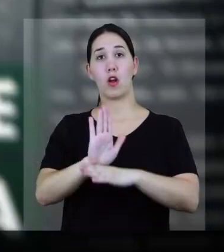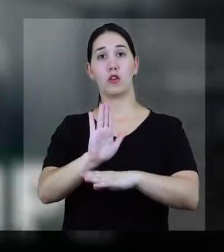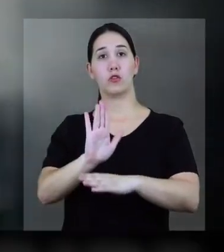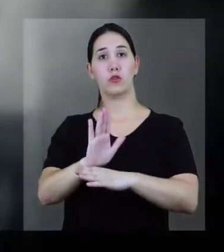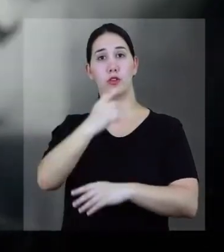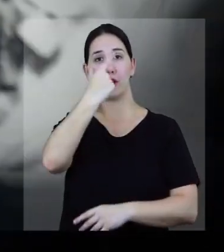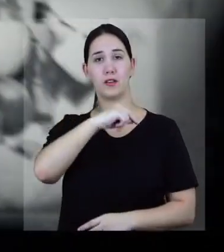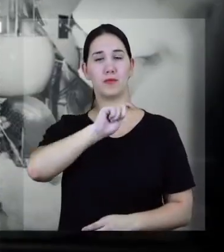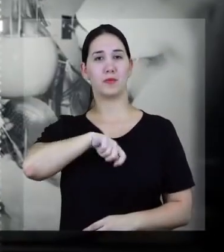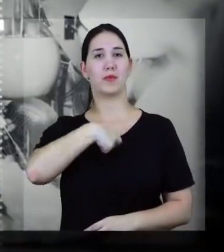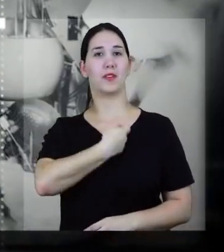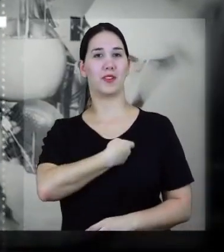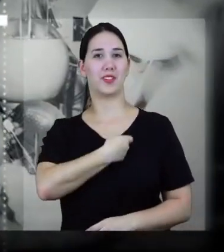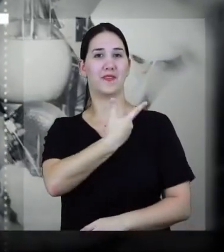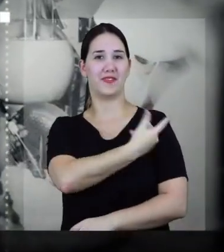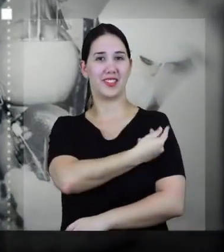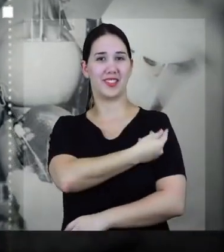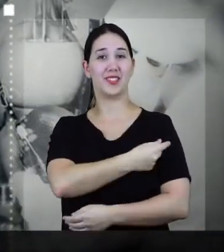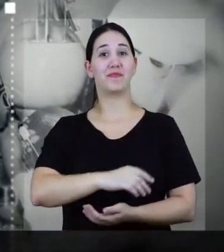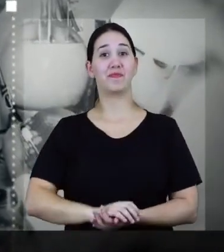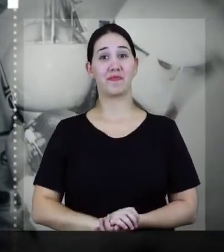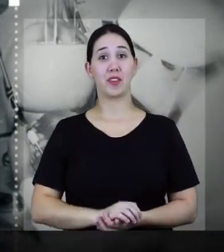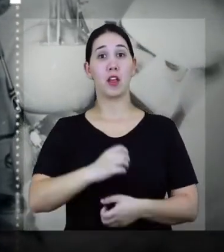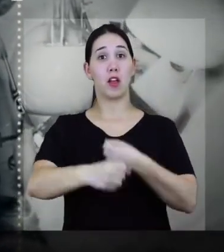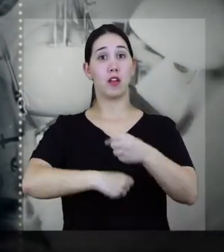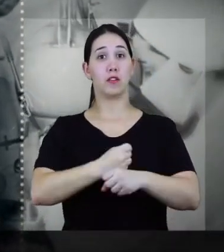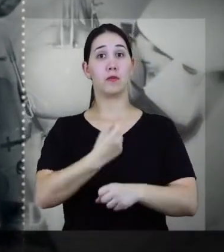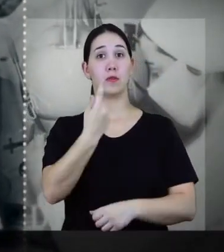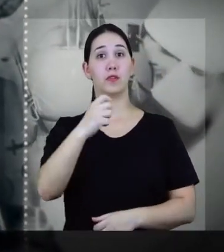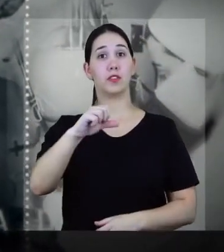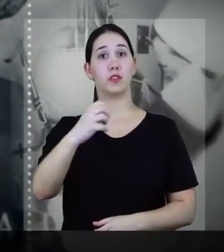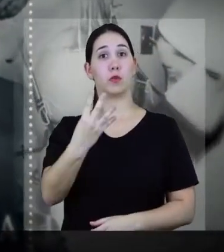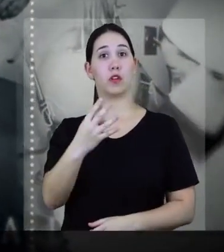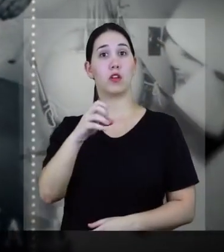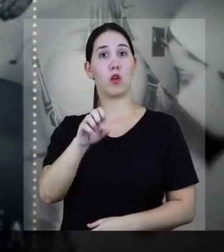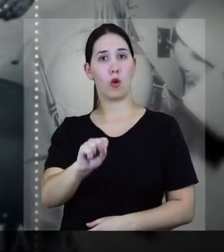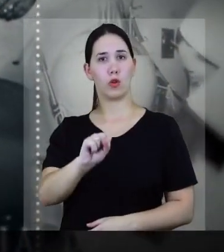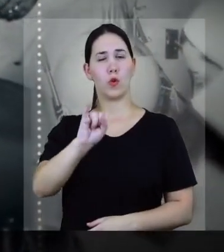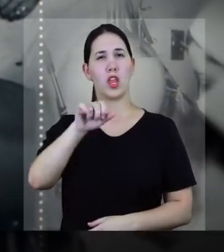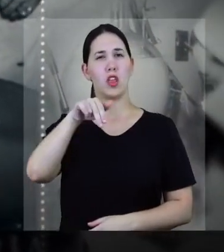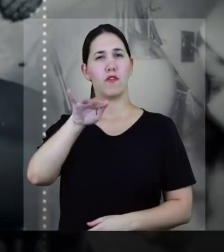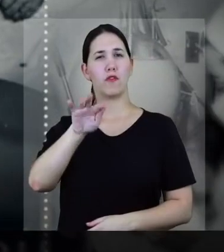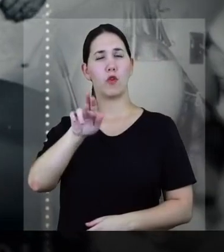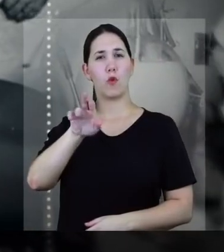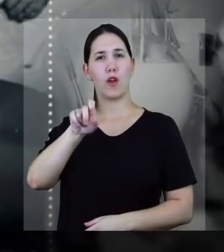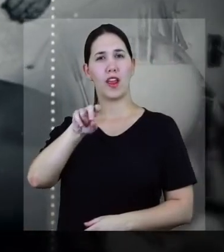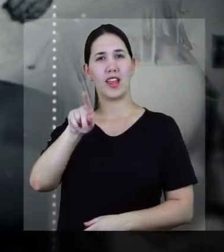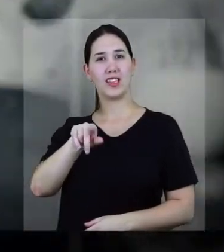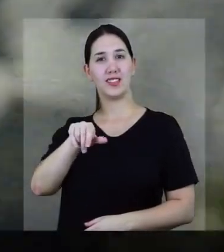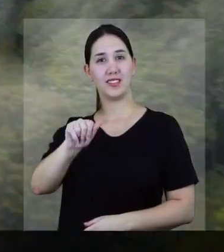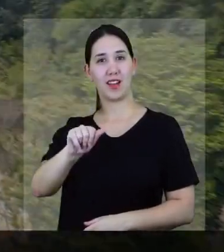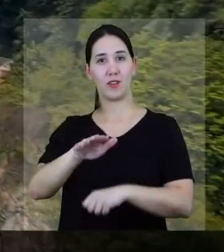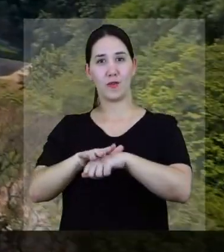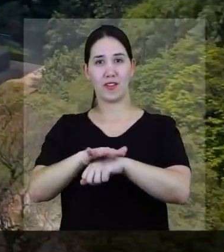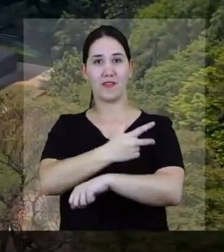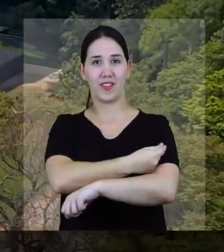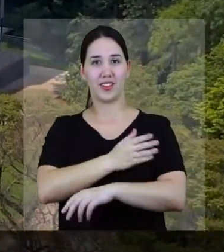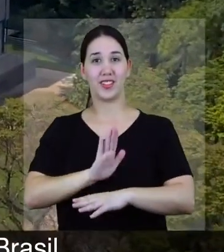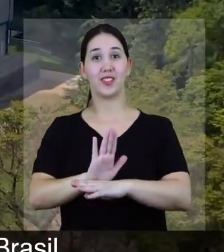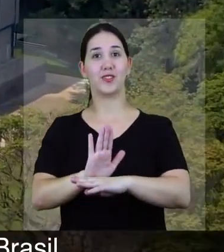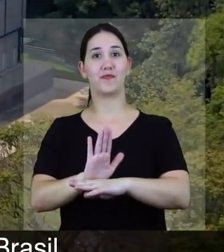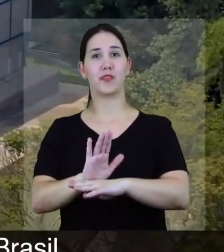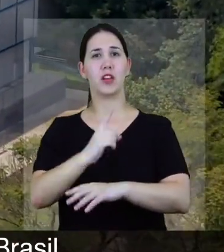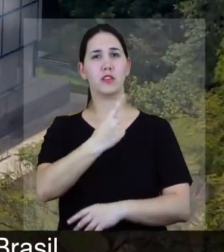espanhola. Em 1948, desenvolveu a vacina contra a influenza. Há 119